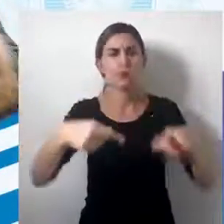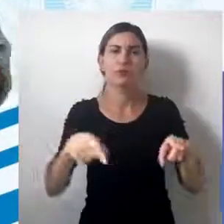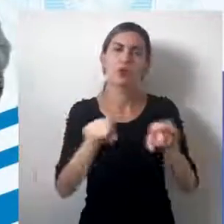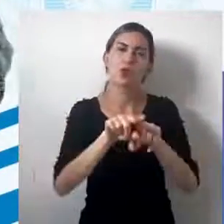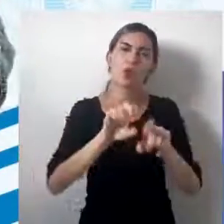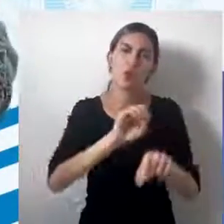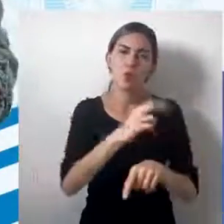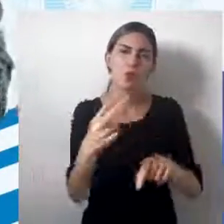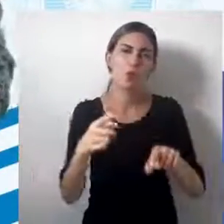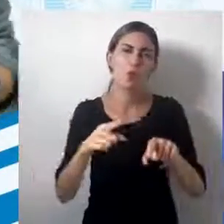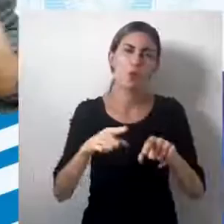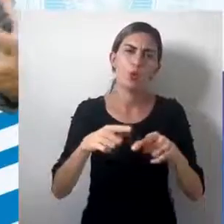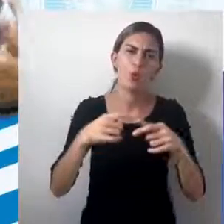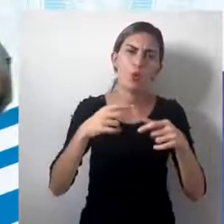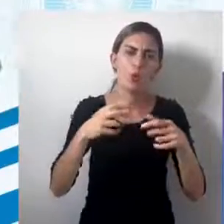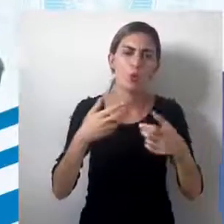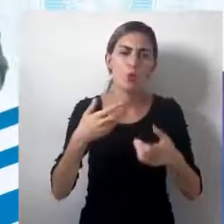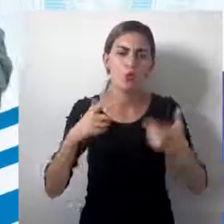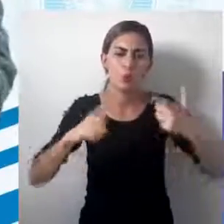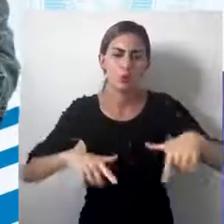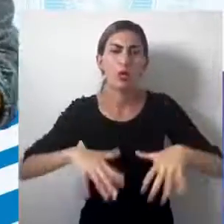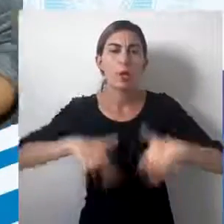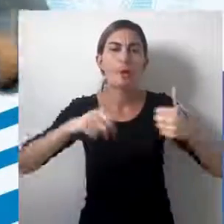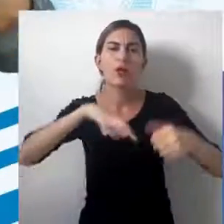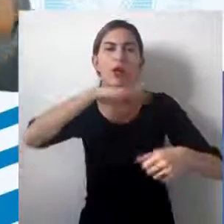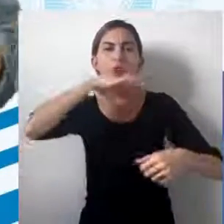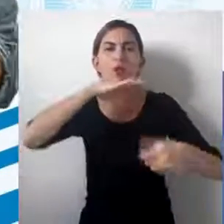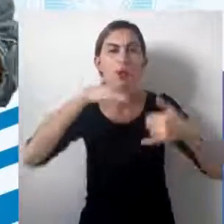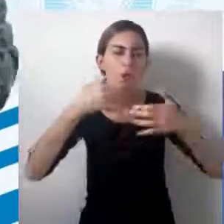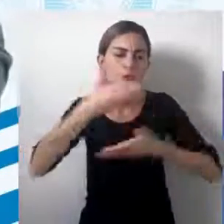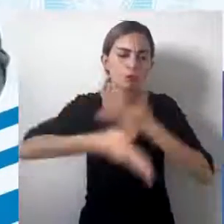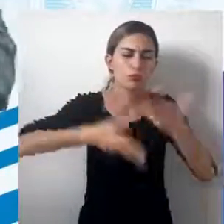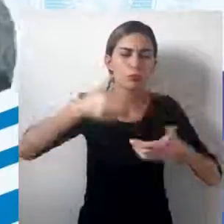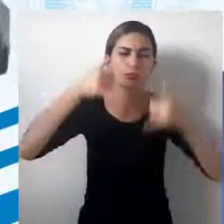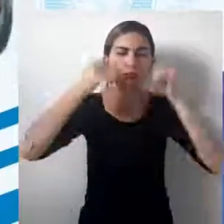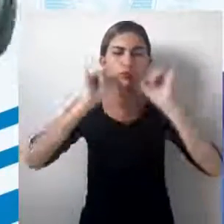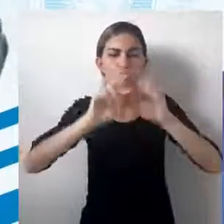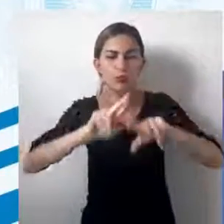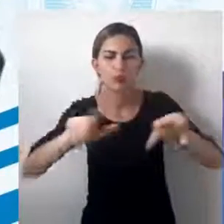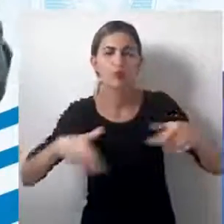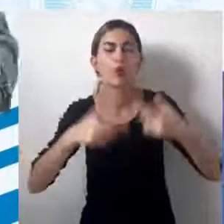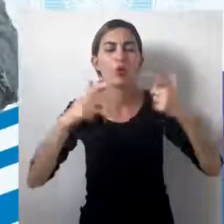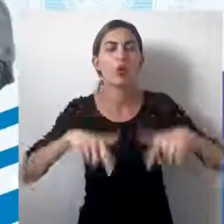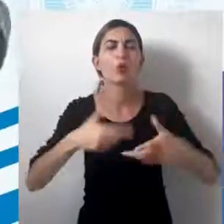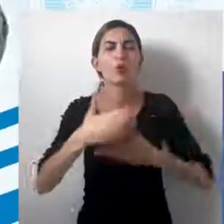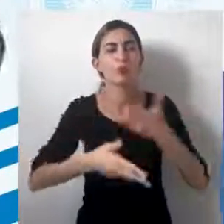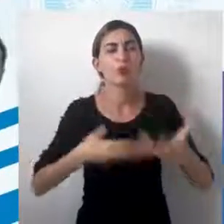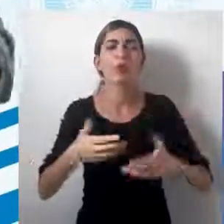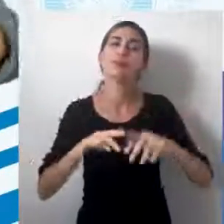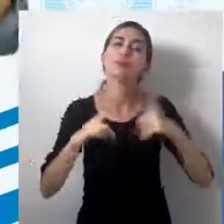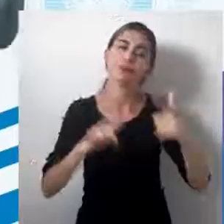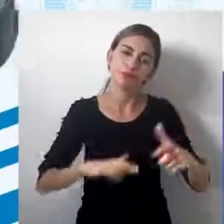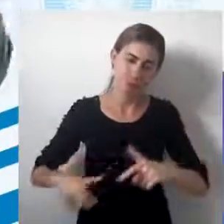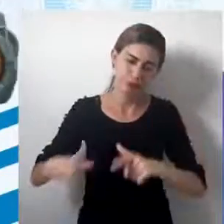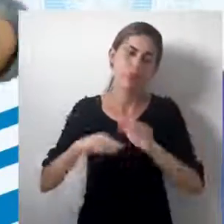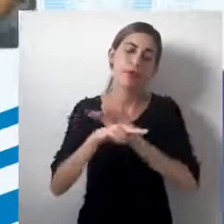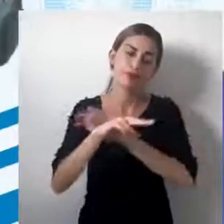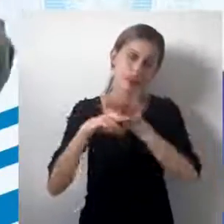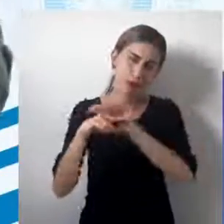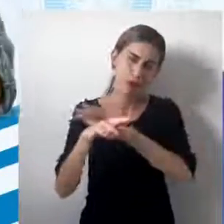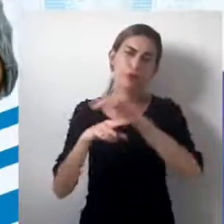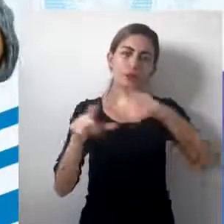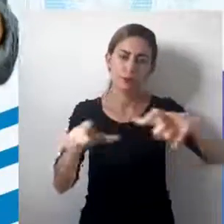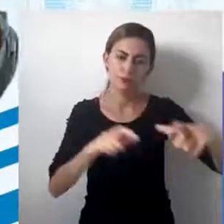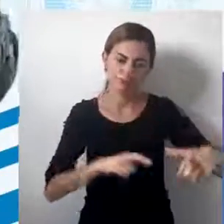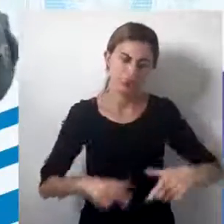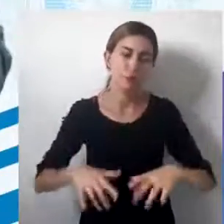potencialidade socioespacial, a cartografia, então, ela partia para um processo de análise